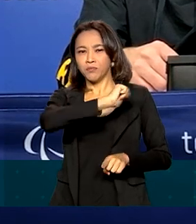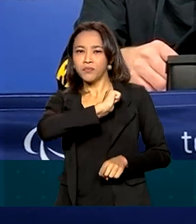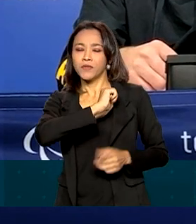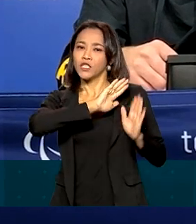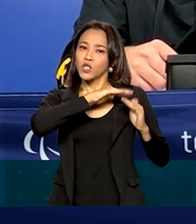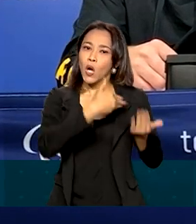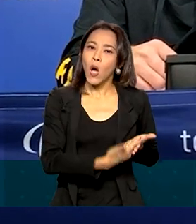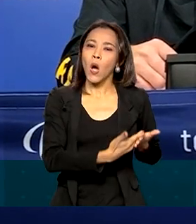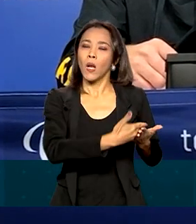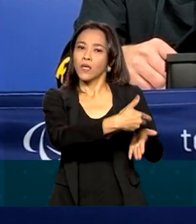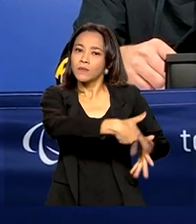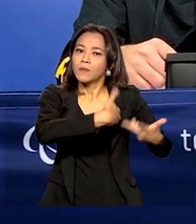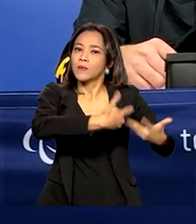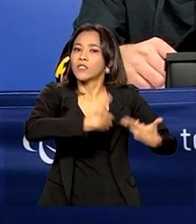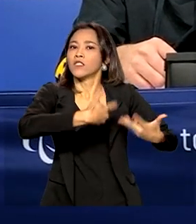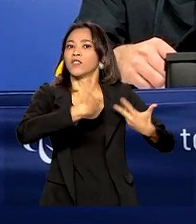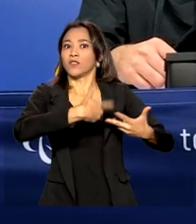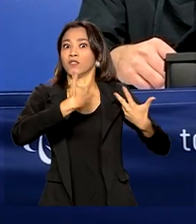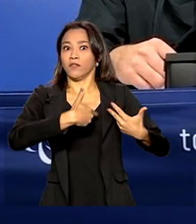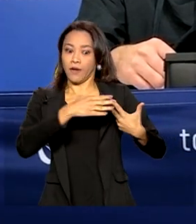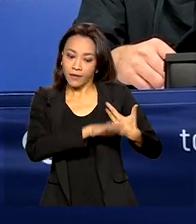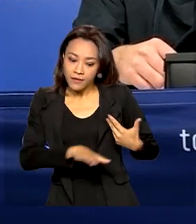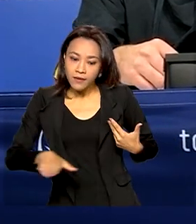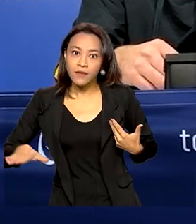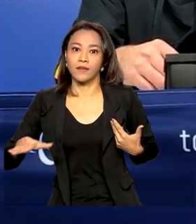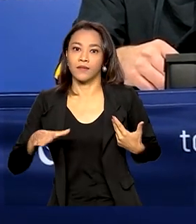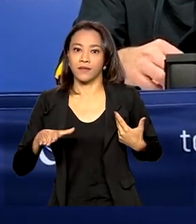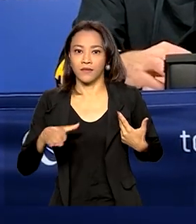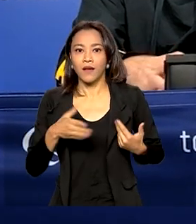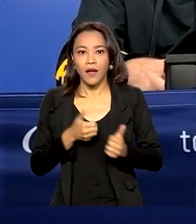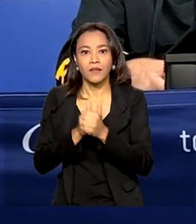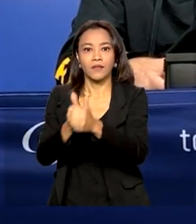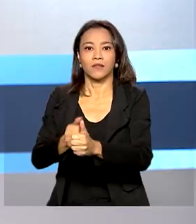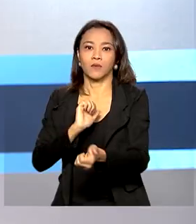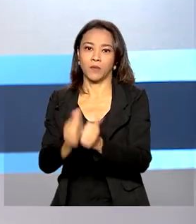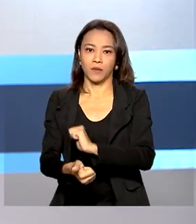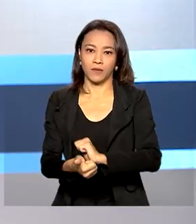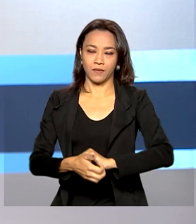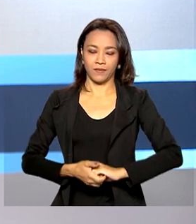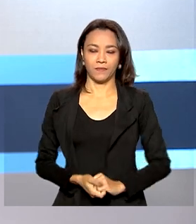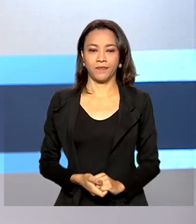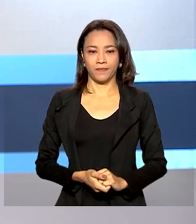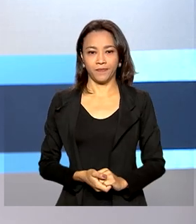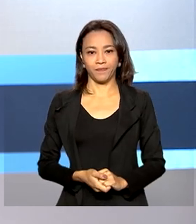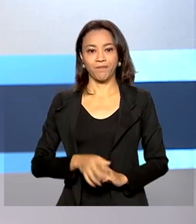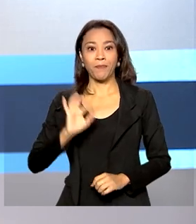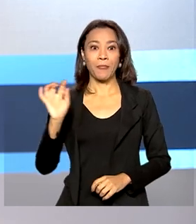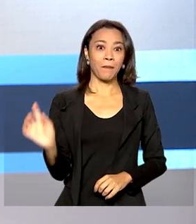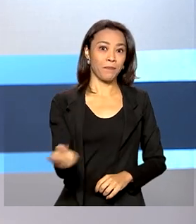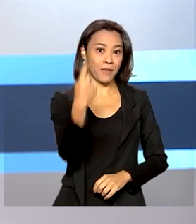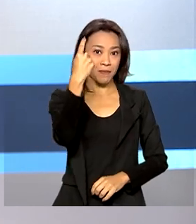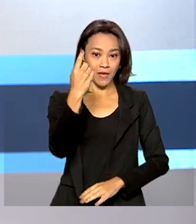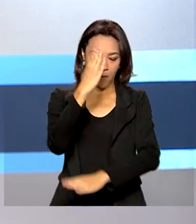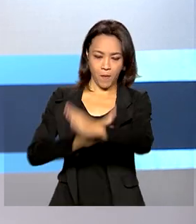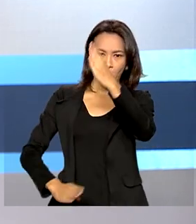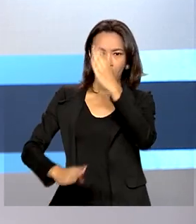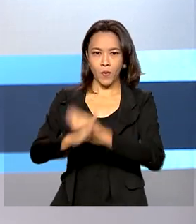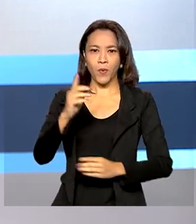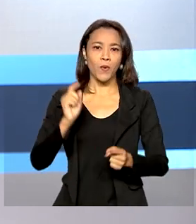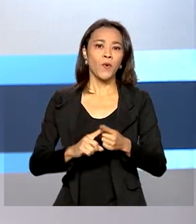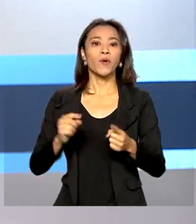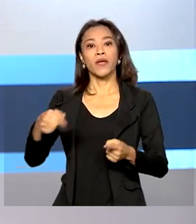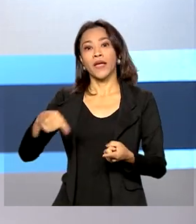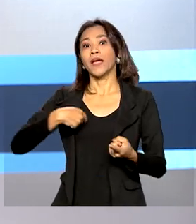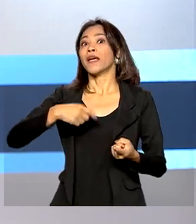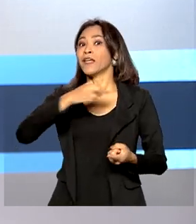condição, incentiva e motiva a criança a seguir no esporte. O primeiro lugar nas Paralimpíadas ficou com a